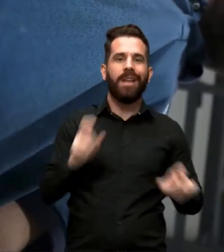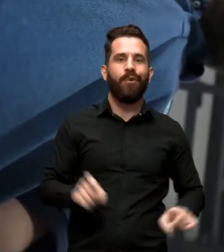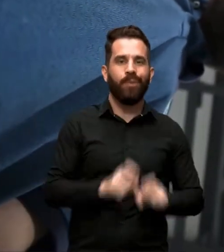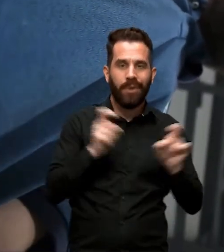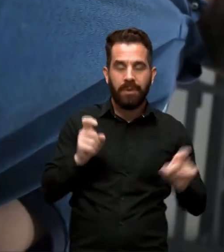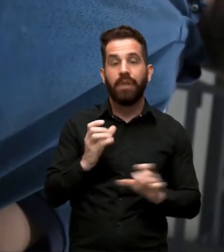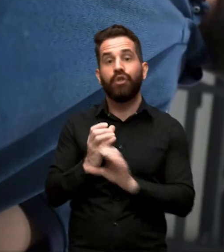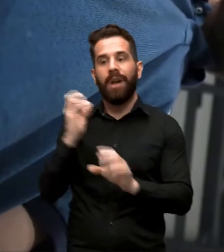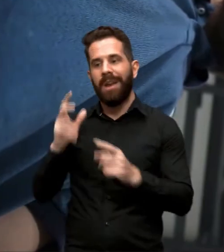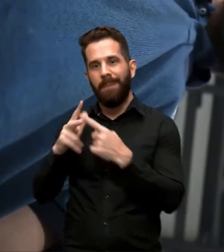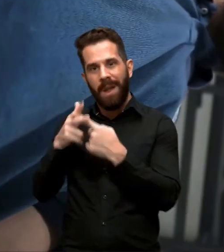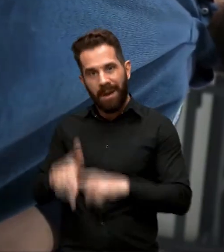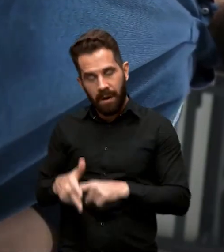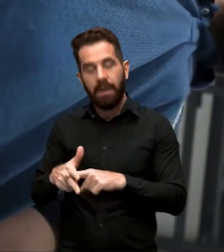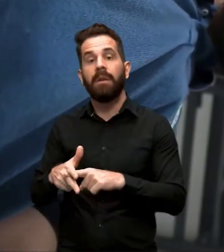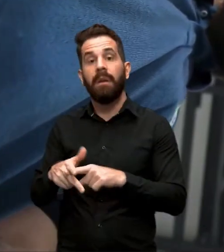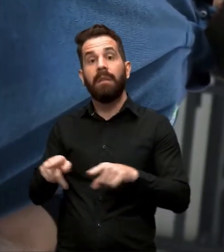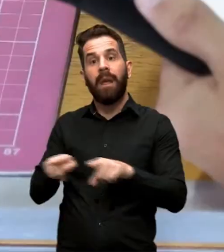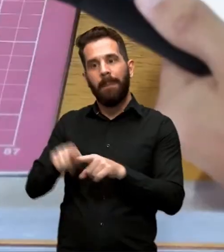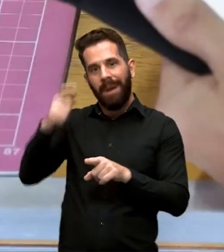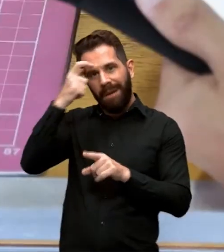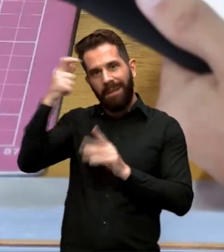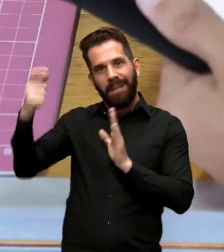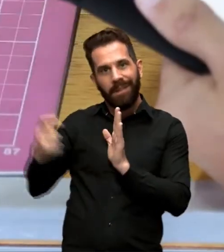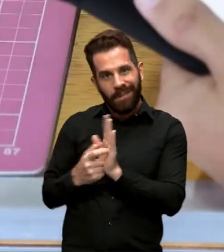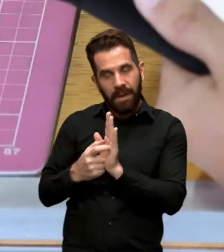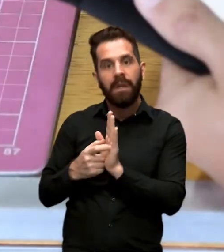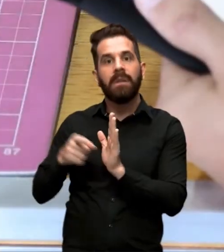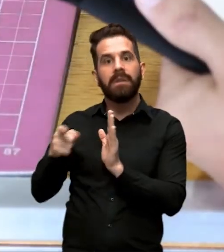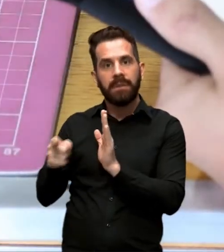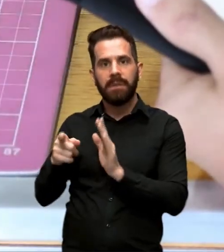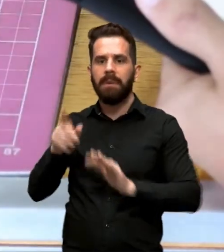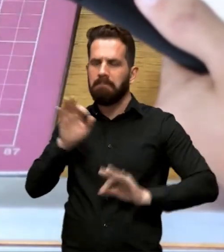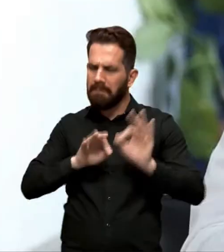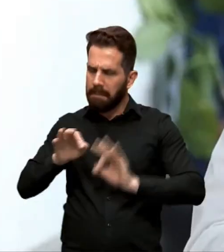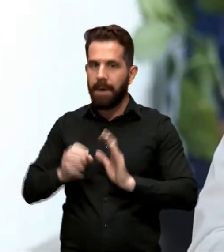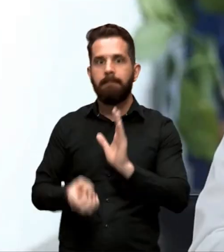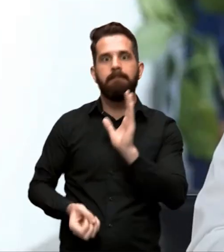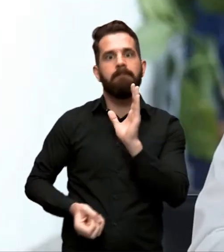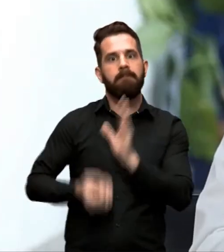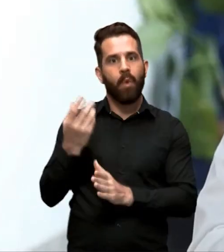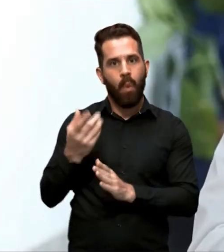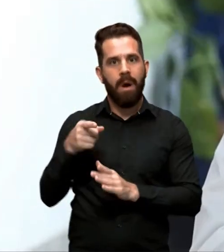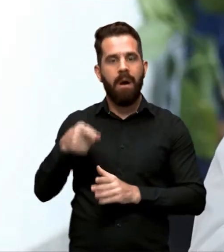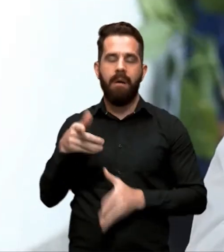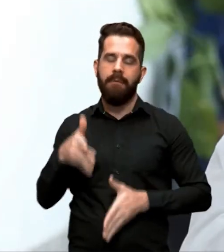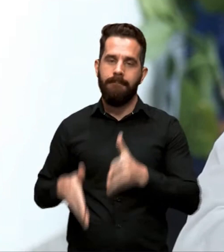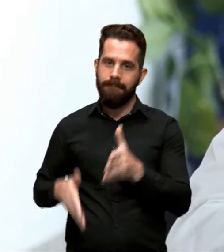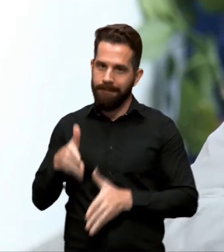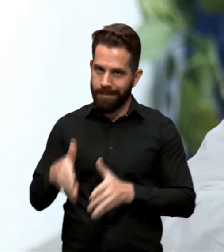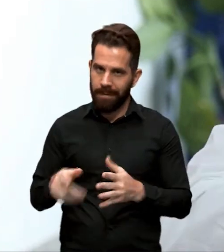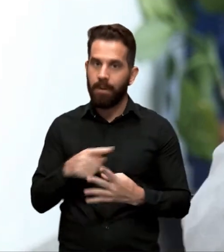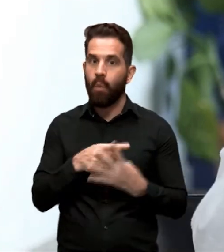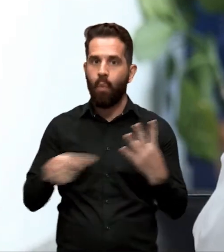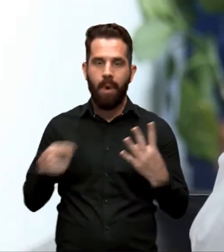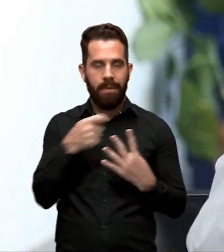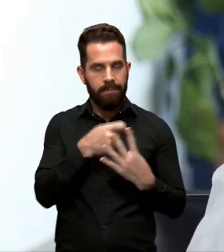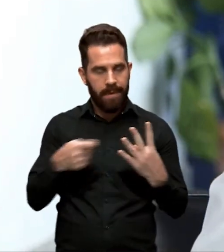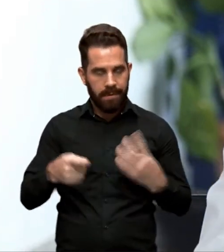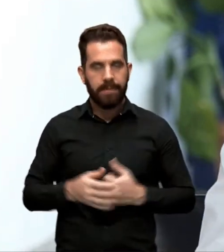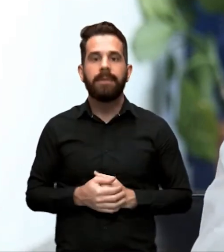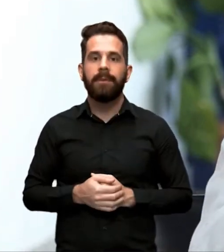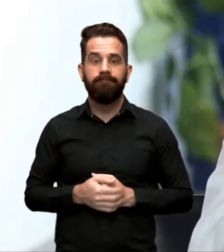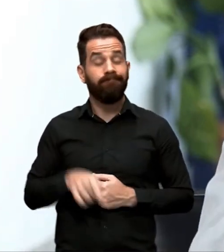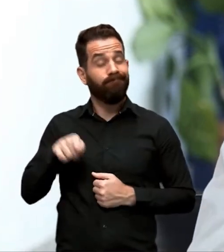Mecânica e de Inteligência Artificial desenvolveram o protótipo. Isso foi um aspecto determinante, essa rapidez do